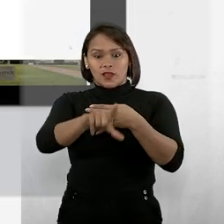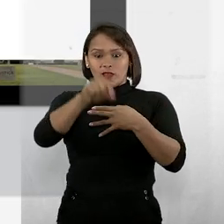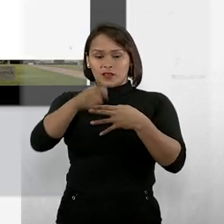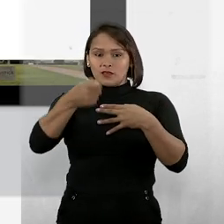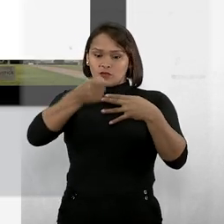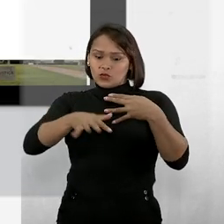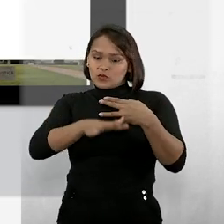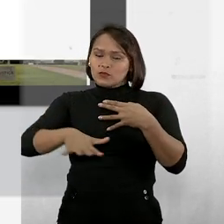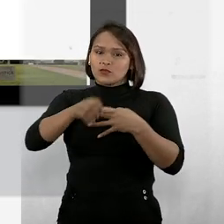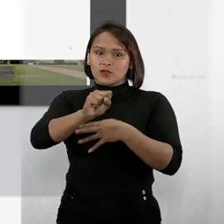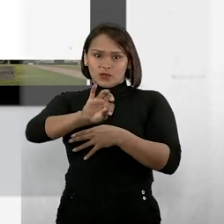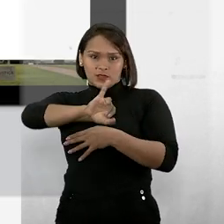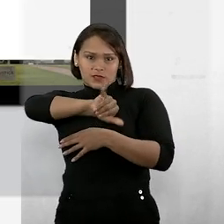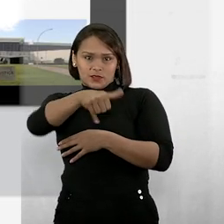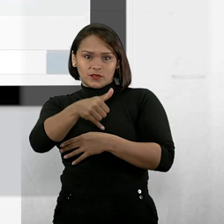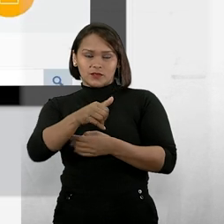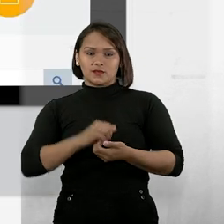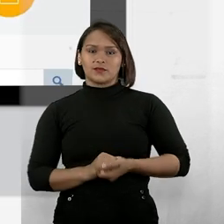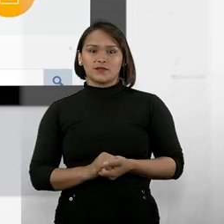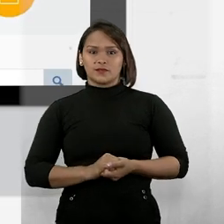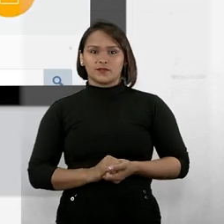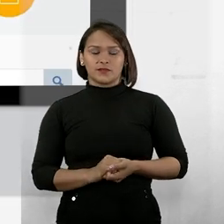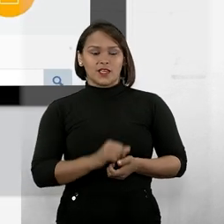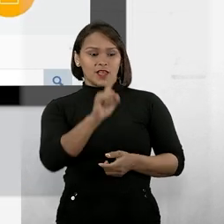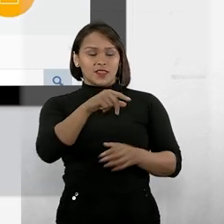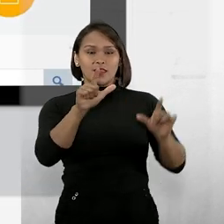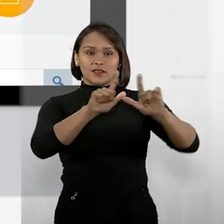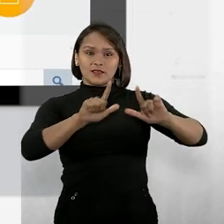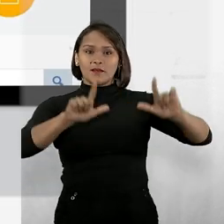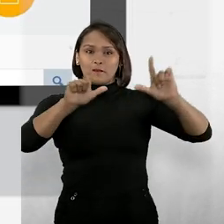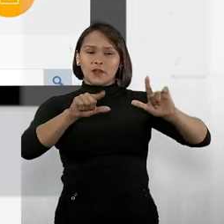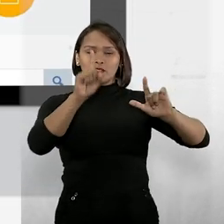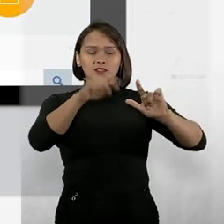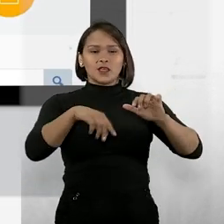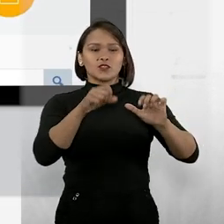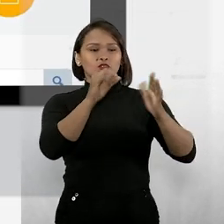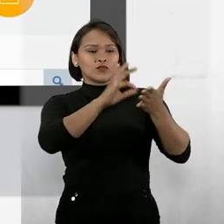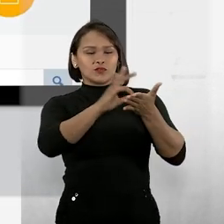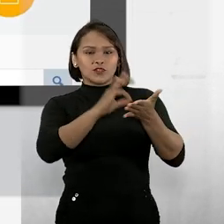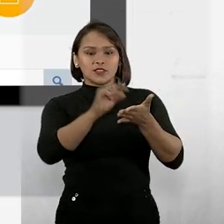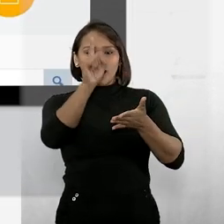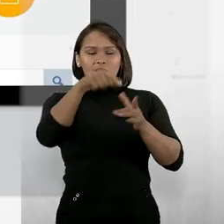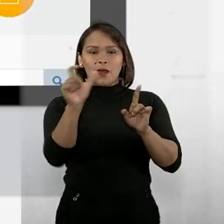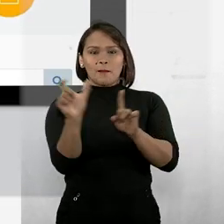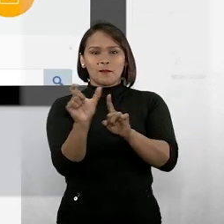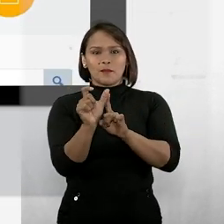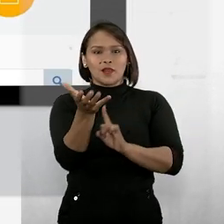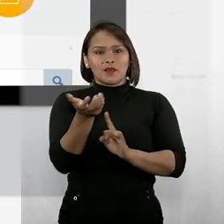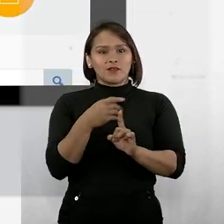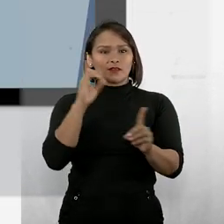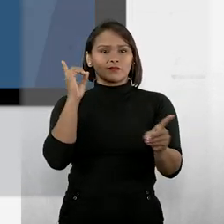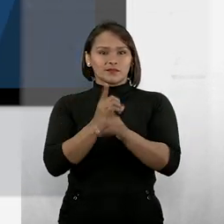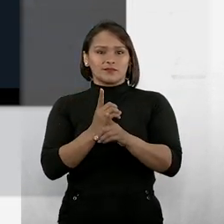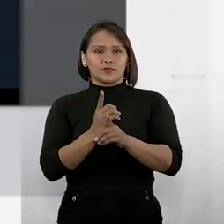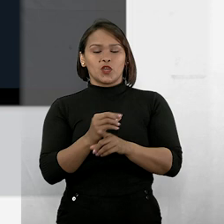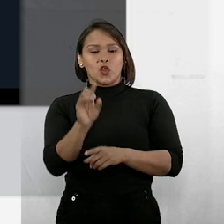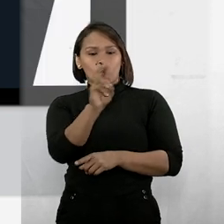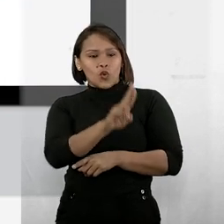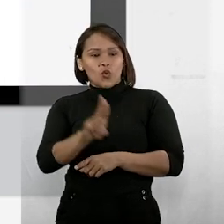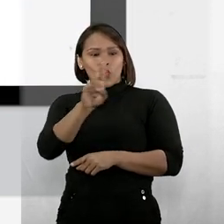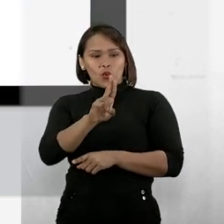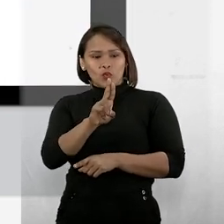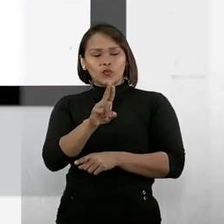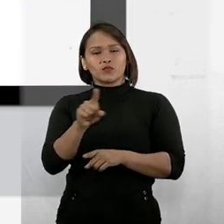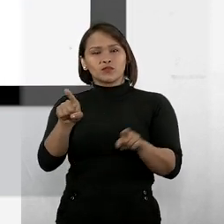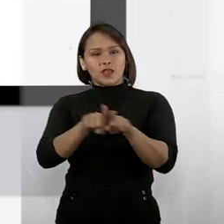e selecionar Jurisprudência do STJ. Nessa página é só digitar aqui a palavra desejada. O uso desse